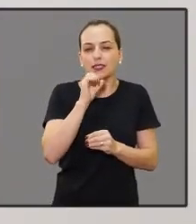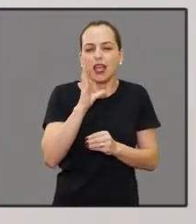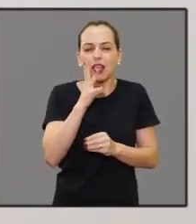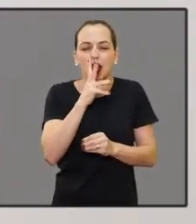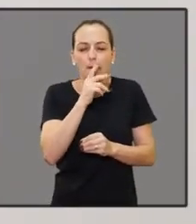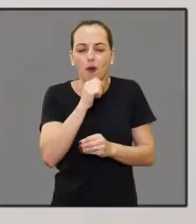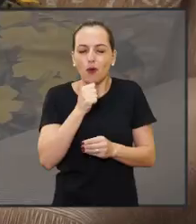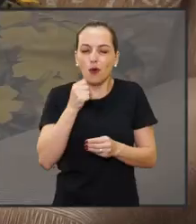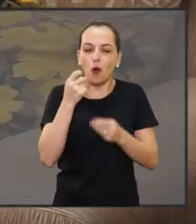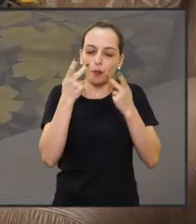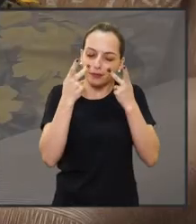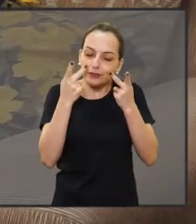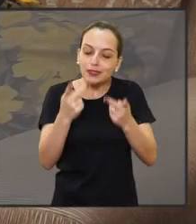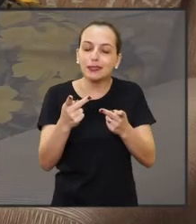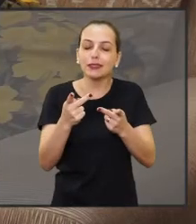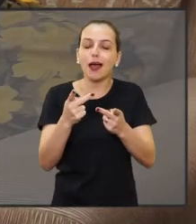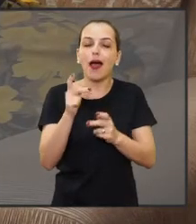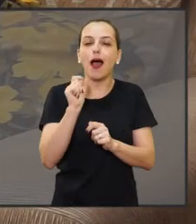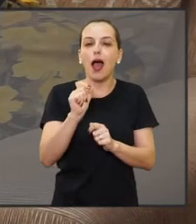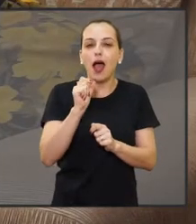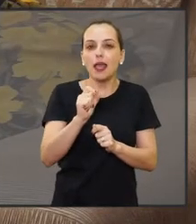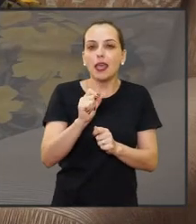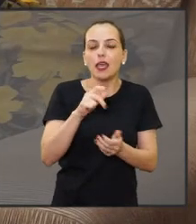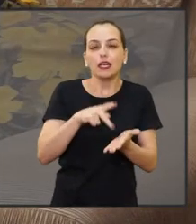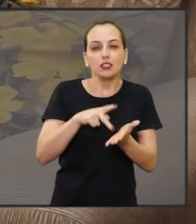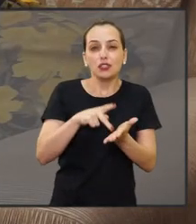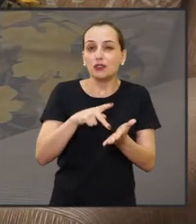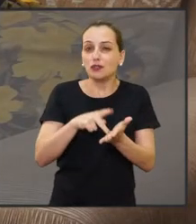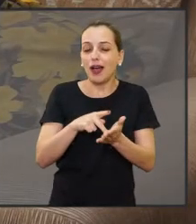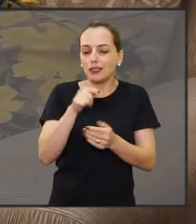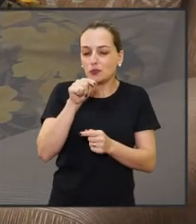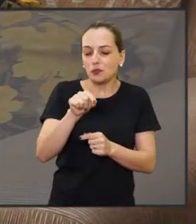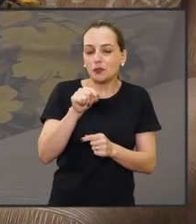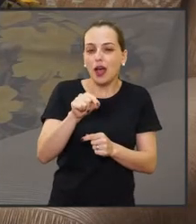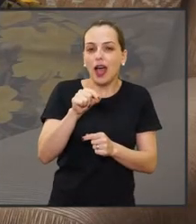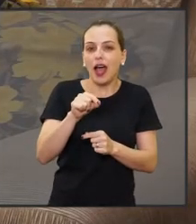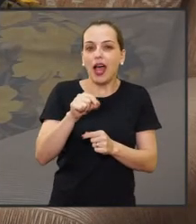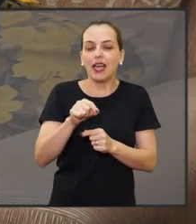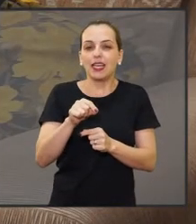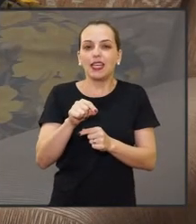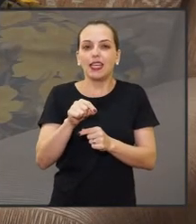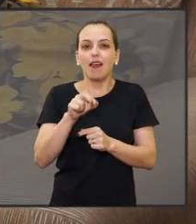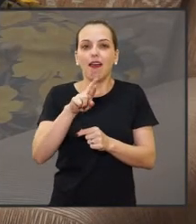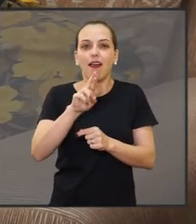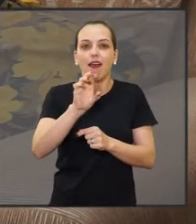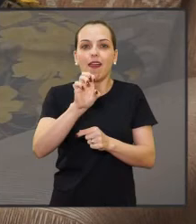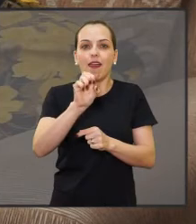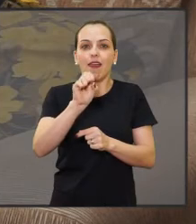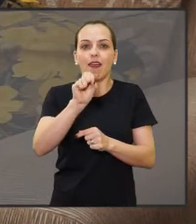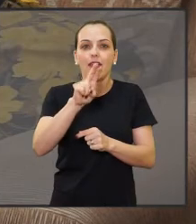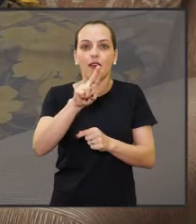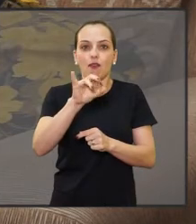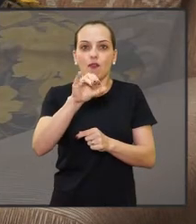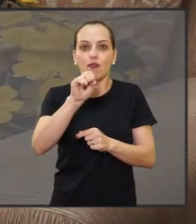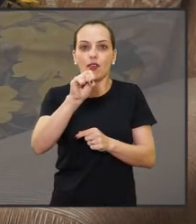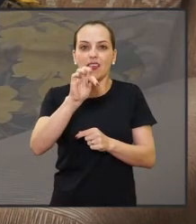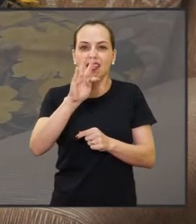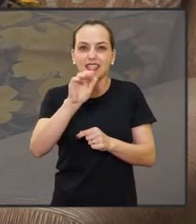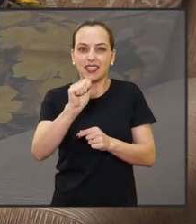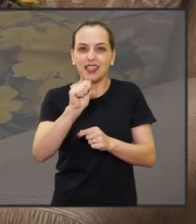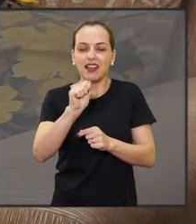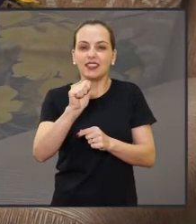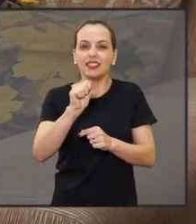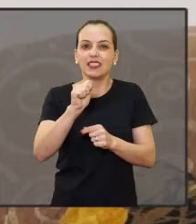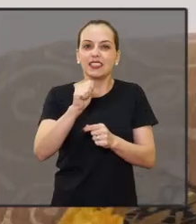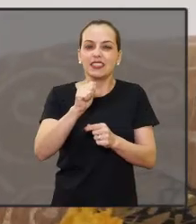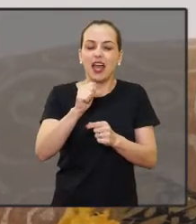em Pirajuí. Aí minha mãe ia, aí a revista é um pouco drástica lá, você tem